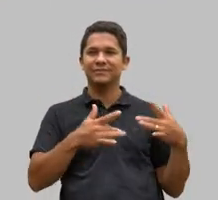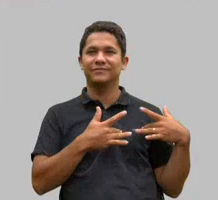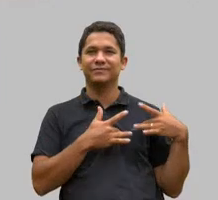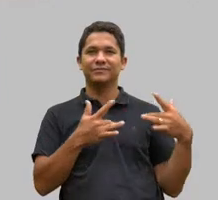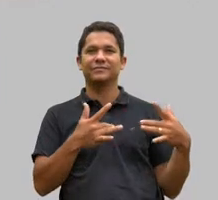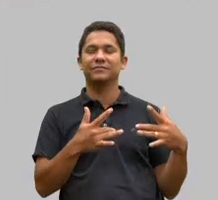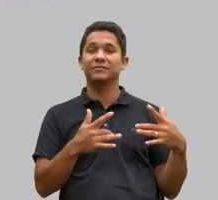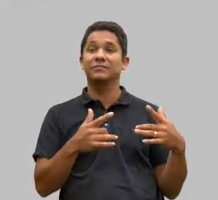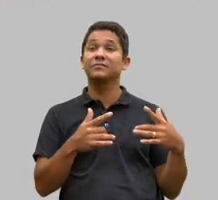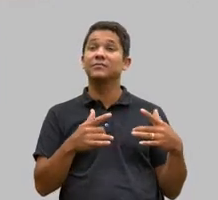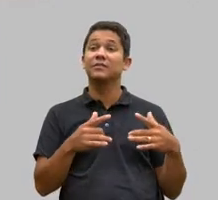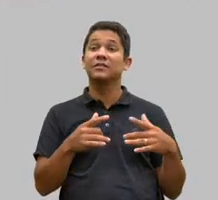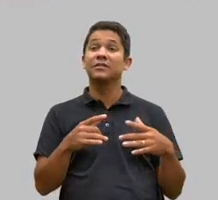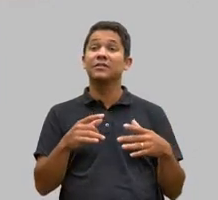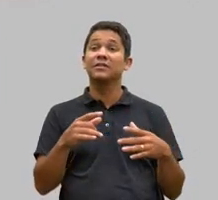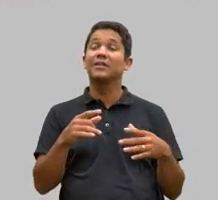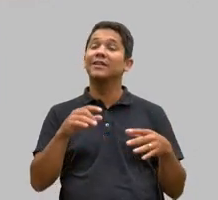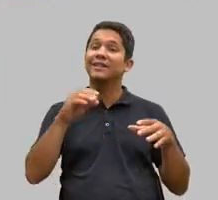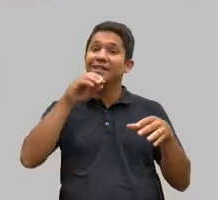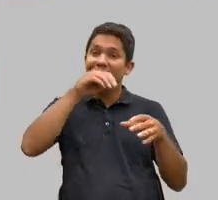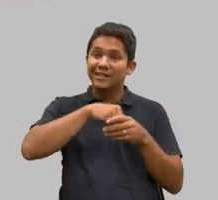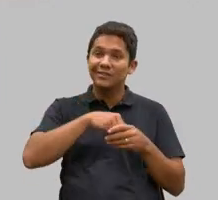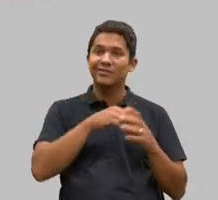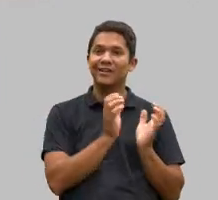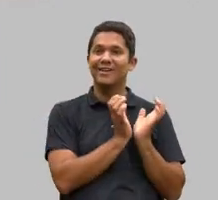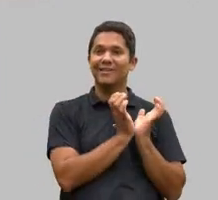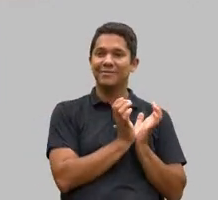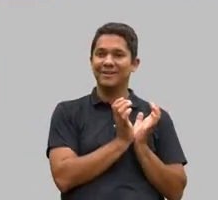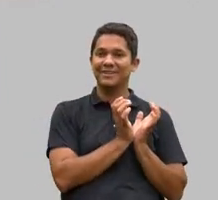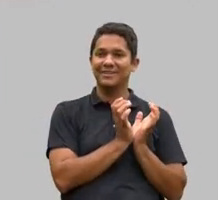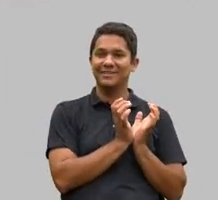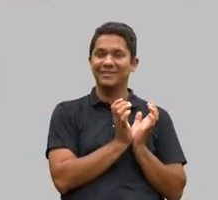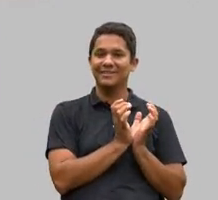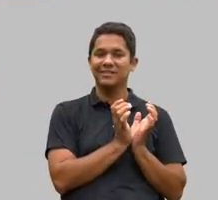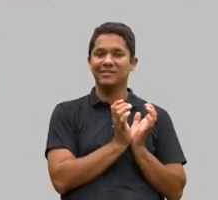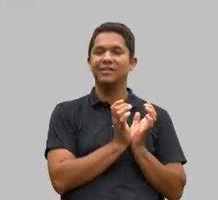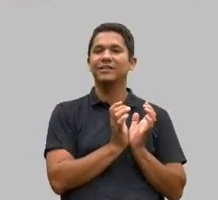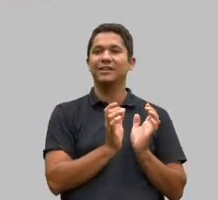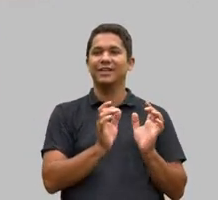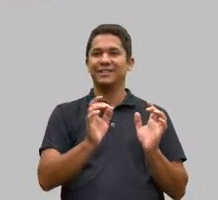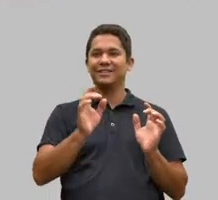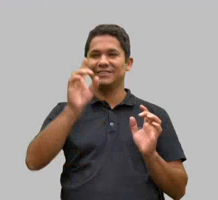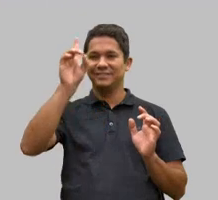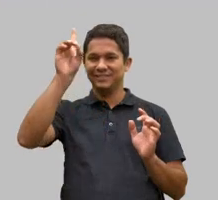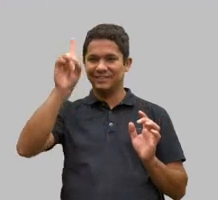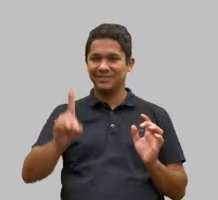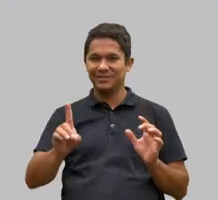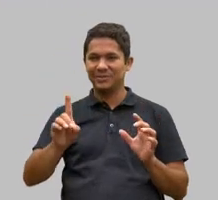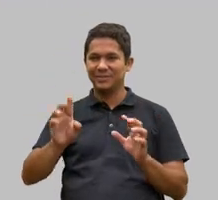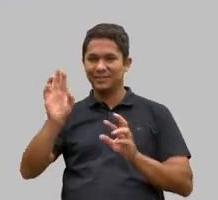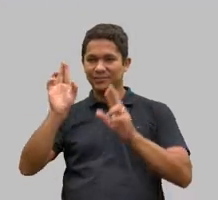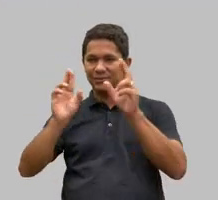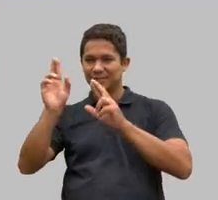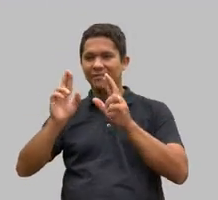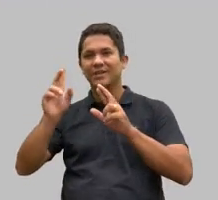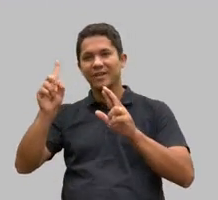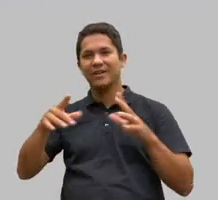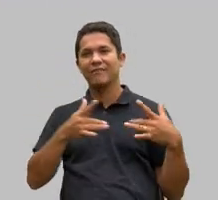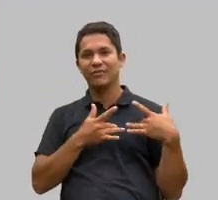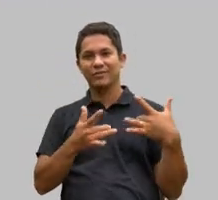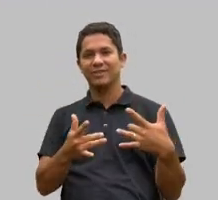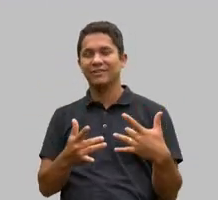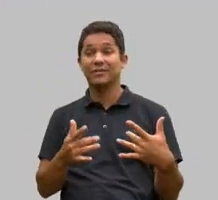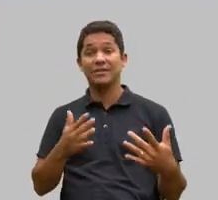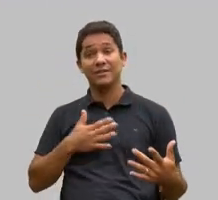constituição da Pai, porque a diretoria toda é voluntária. Eu sou presidente da Pai de Belo Horizonte e eu sou voluntária